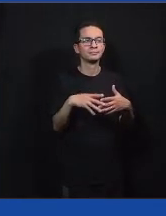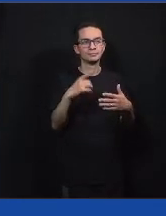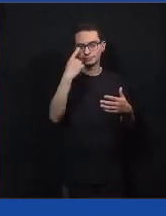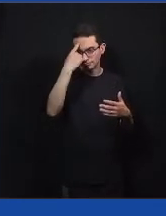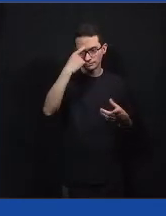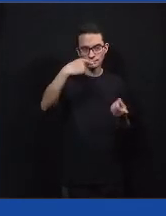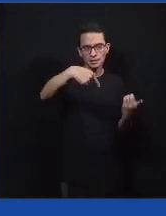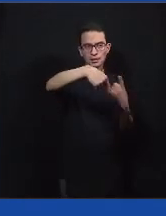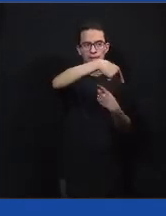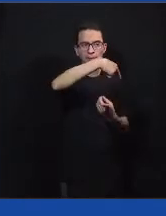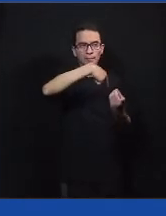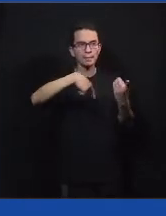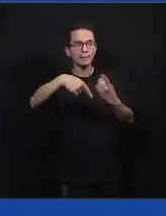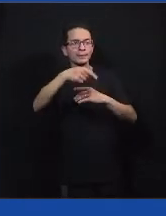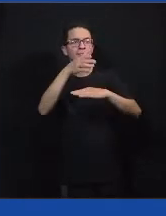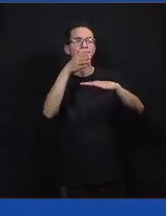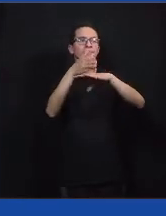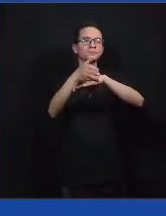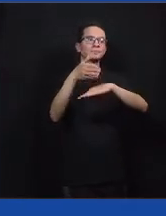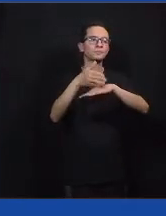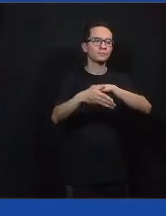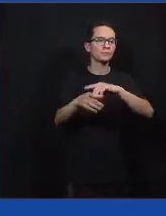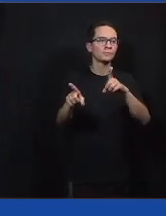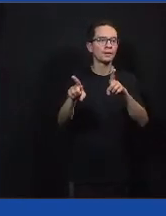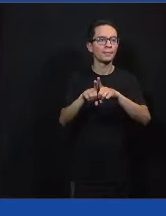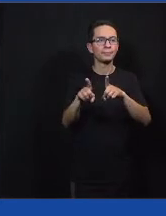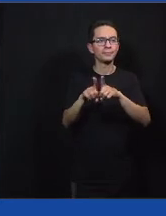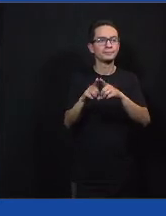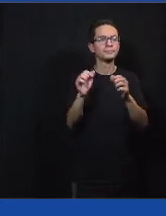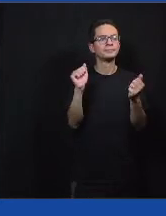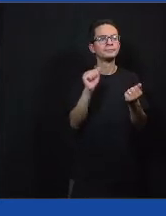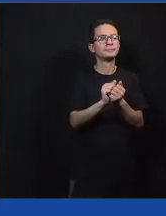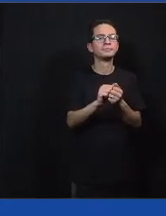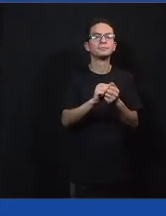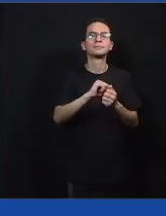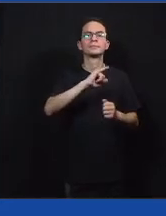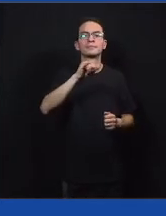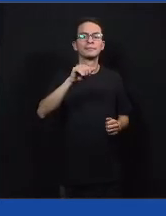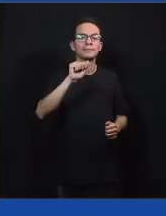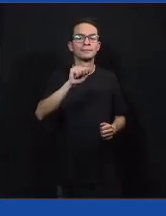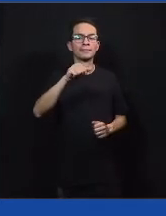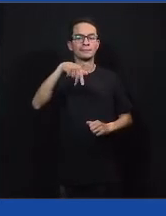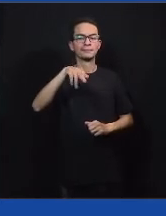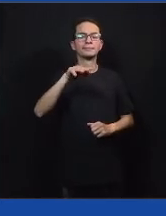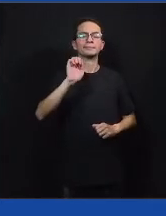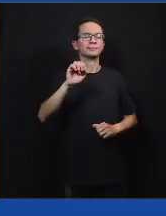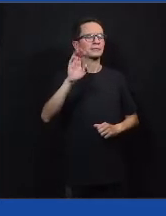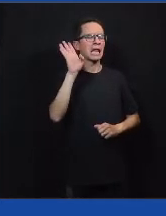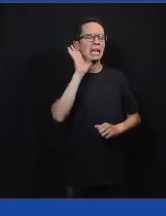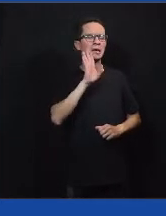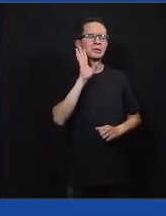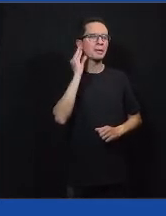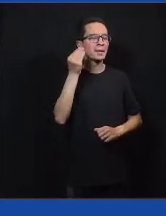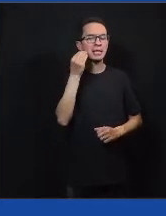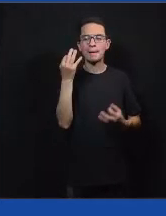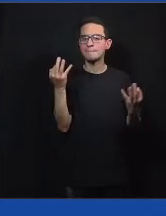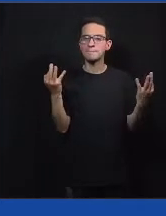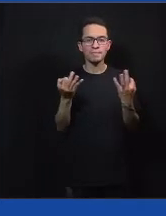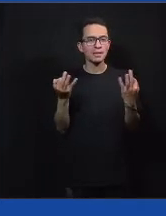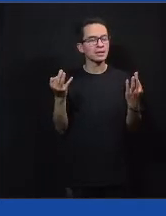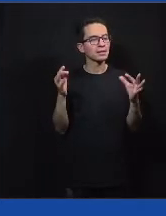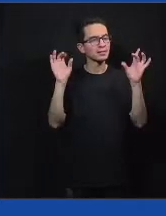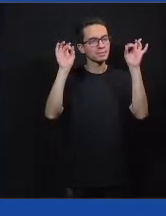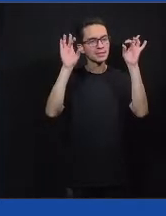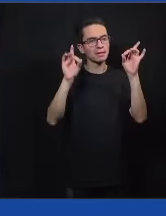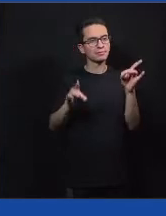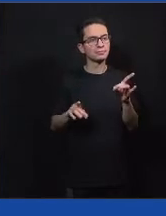todos os participantes, pela Jaque que coordenou ele. E foi umas experiências únicas. Foi justamente pela troca de experiência que